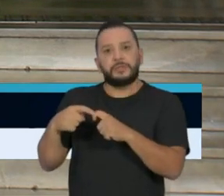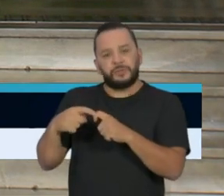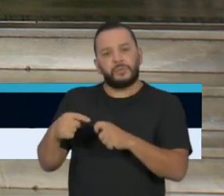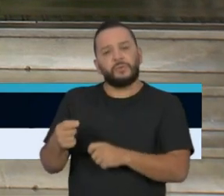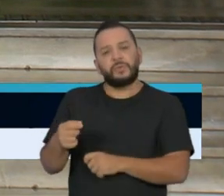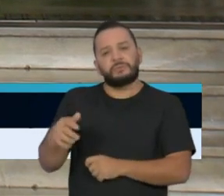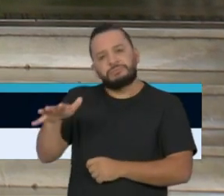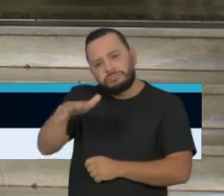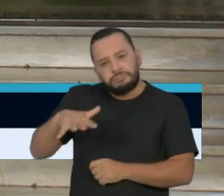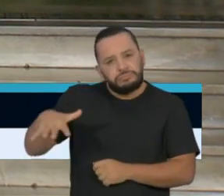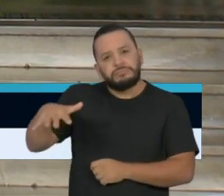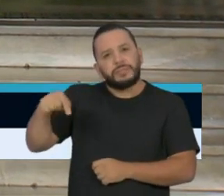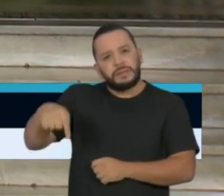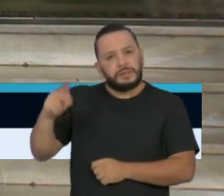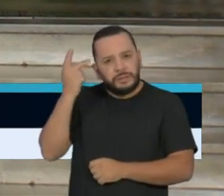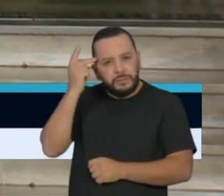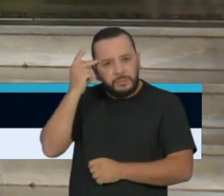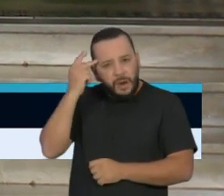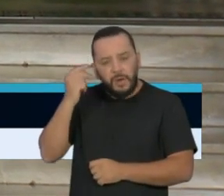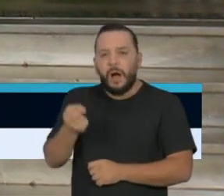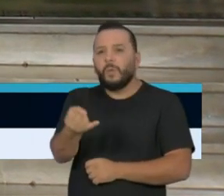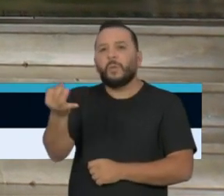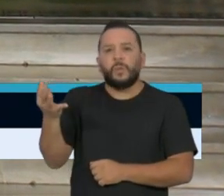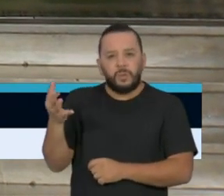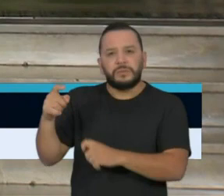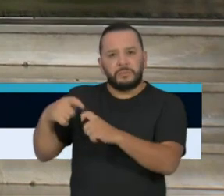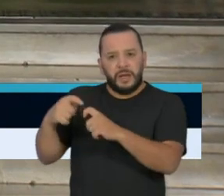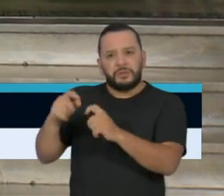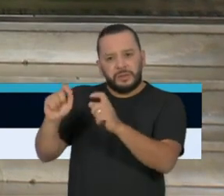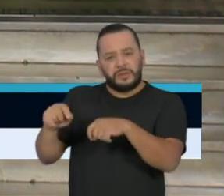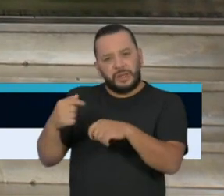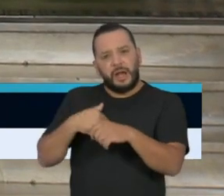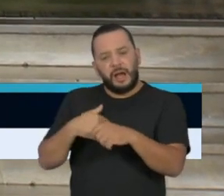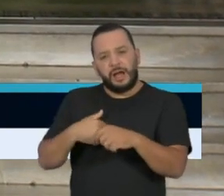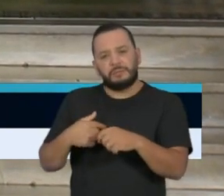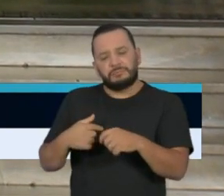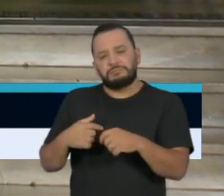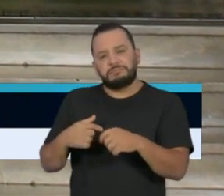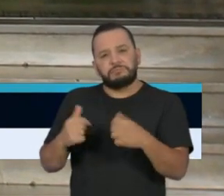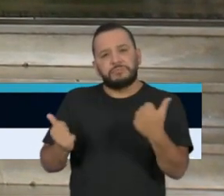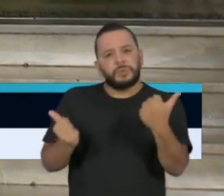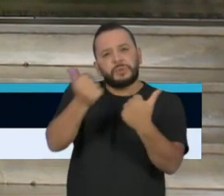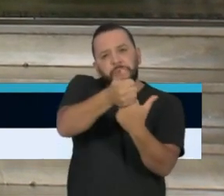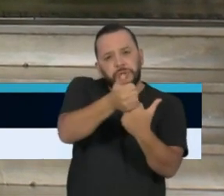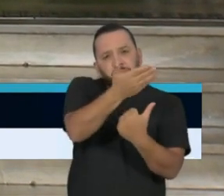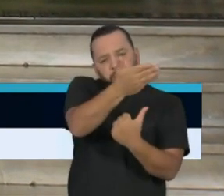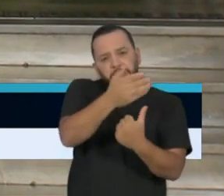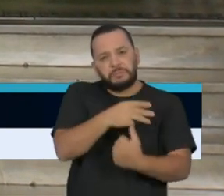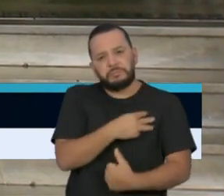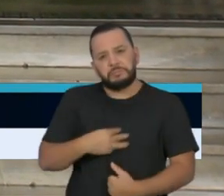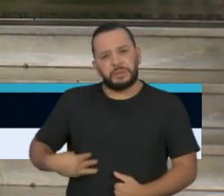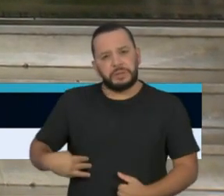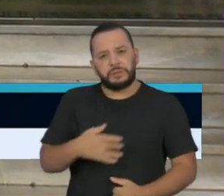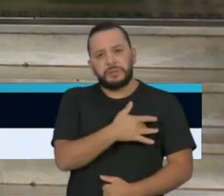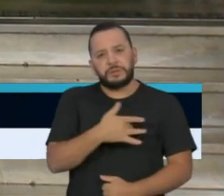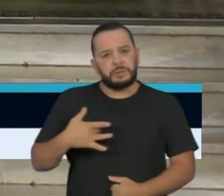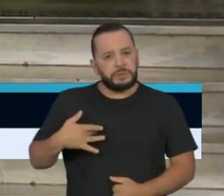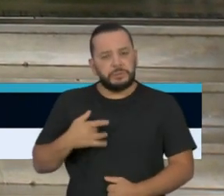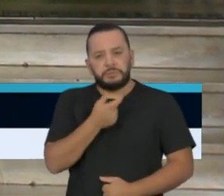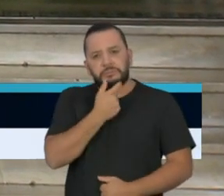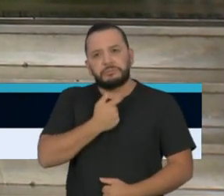ocupar a posição hoje ainda detida pelo ministro Luiz Henrique Mandetta.